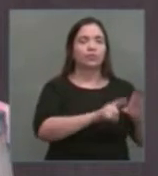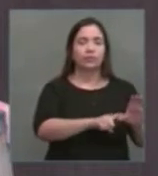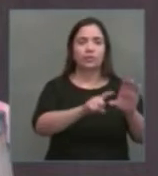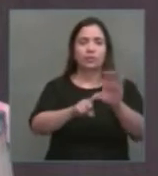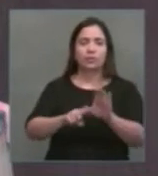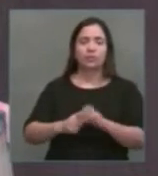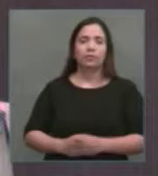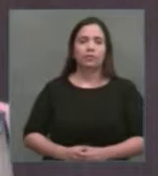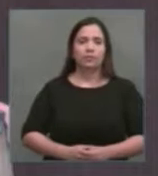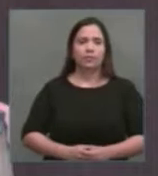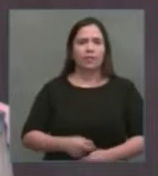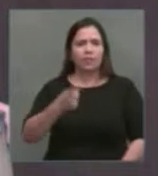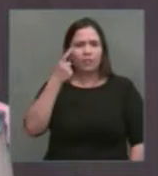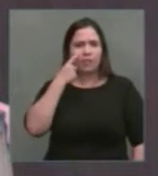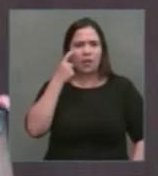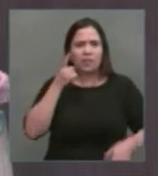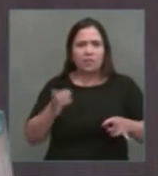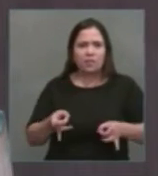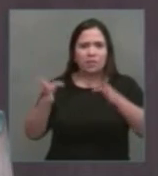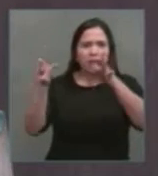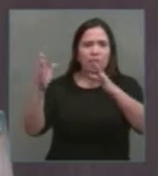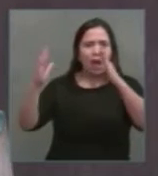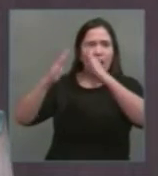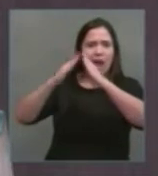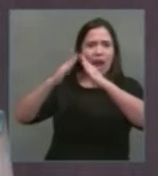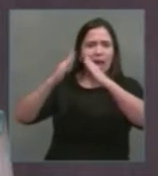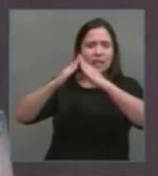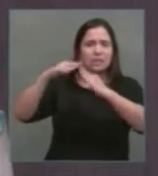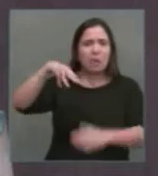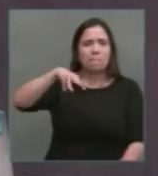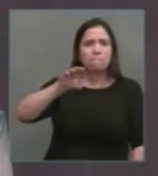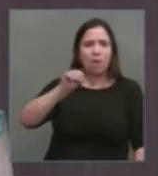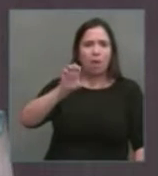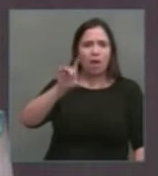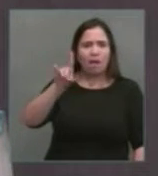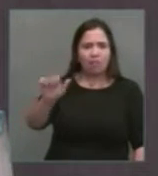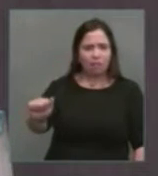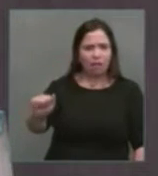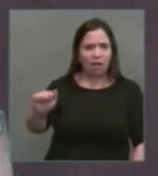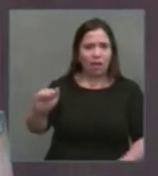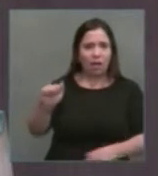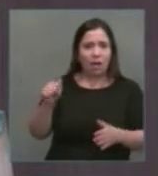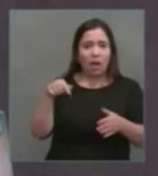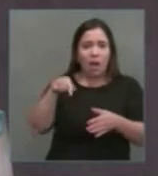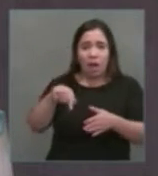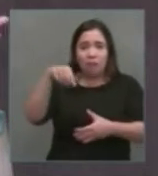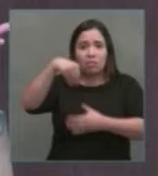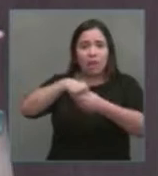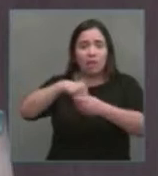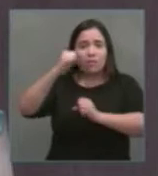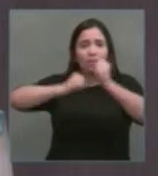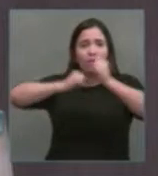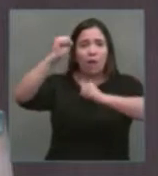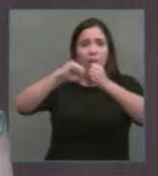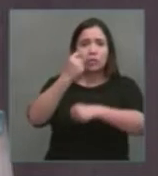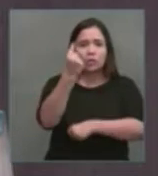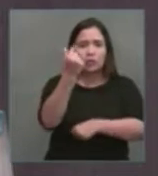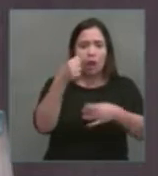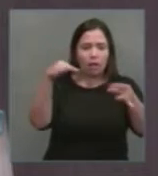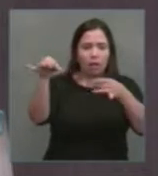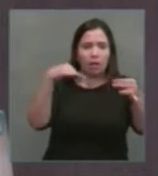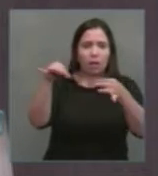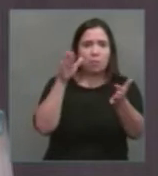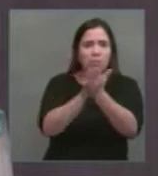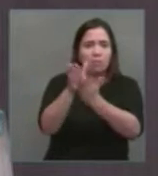vejam só, vender a casa da moeda, que país venderia a sua casa da moeda?